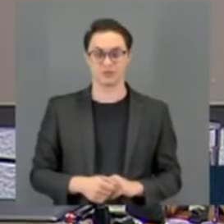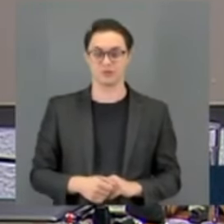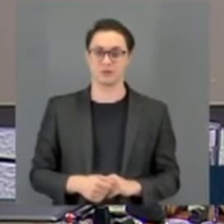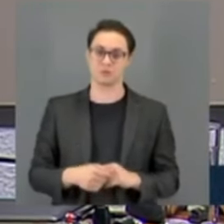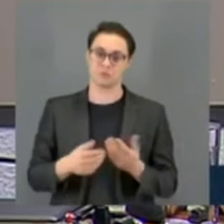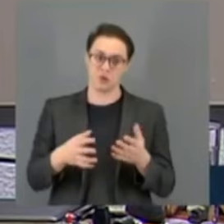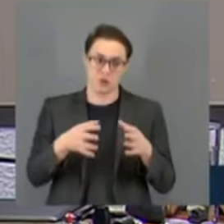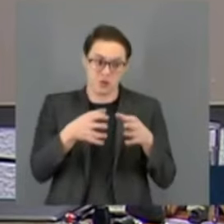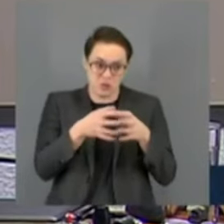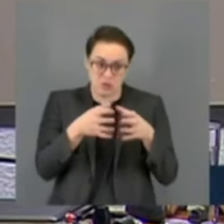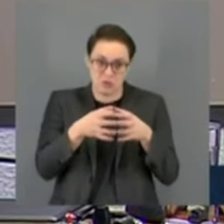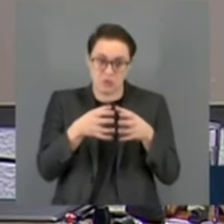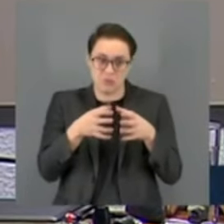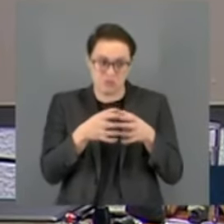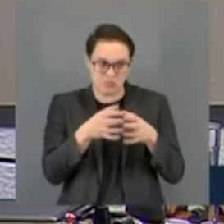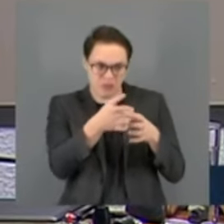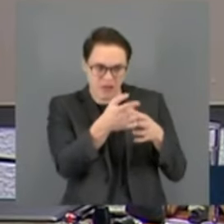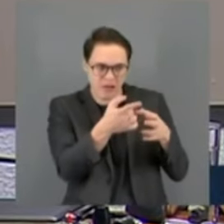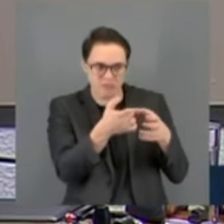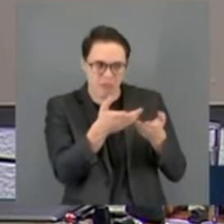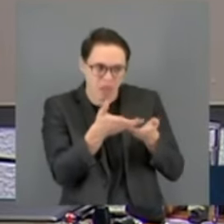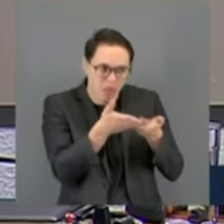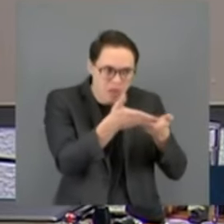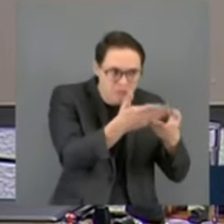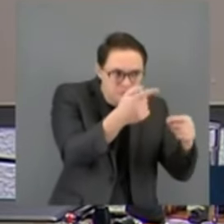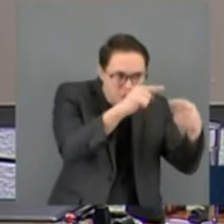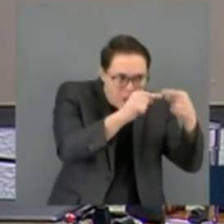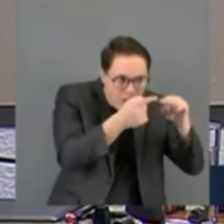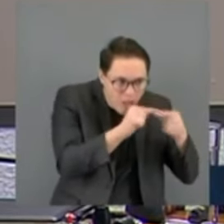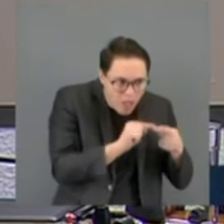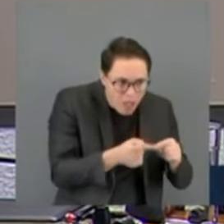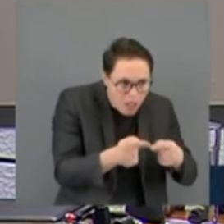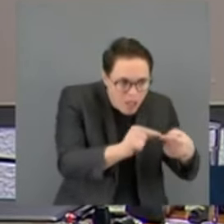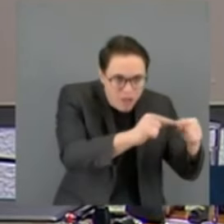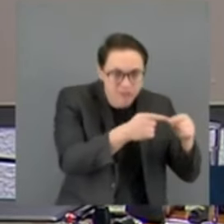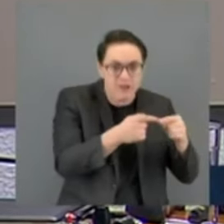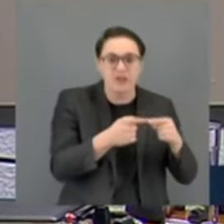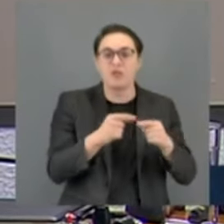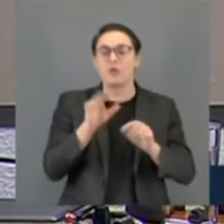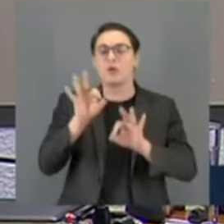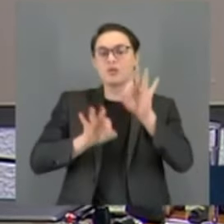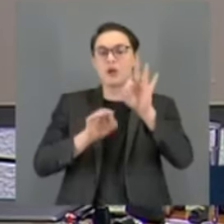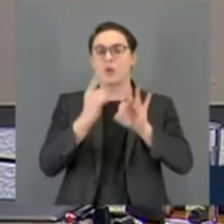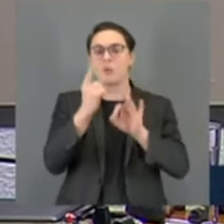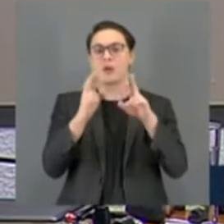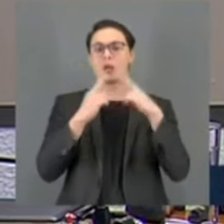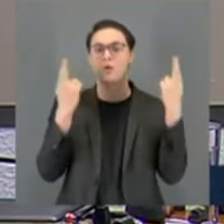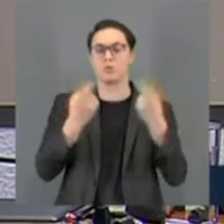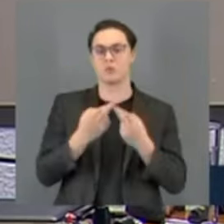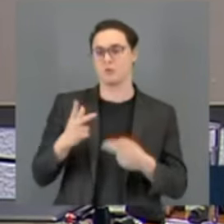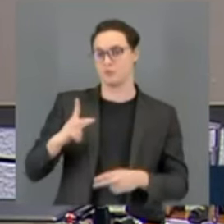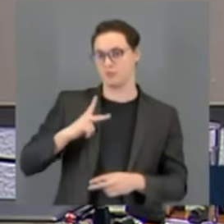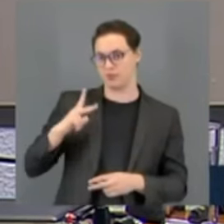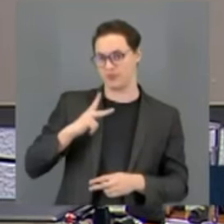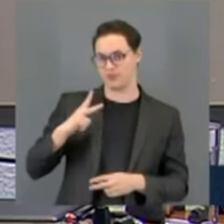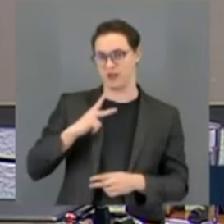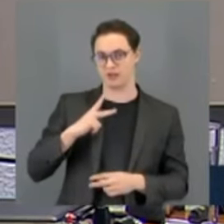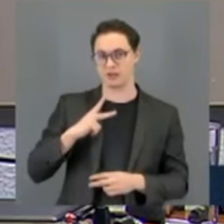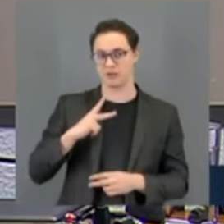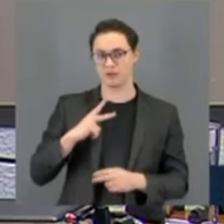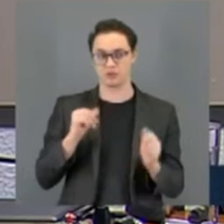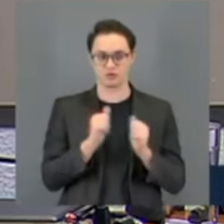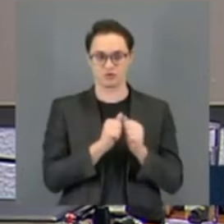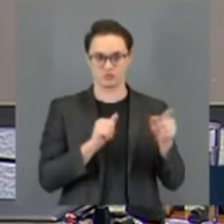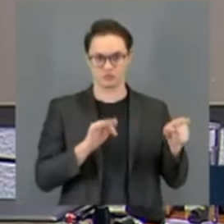esse lobby e queria realizar uma reunião privada, fechada com o Felipe